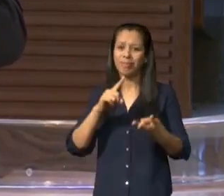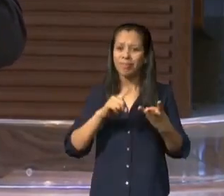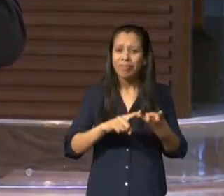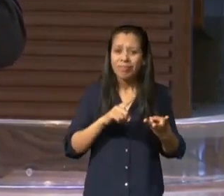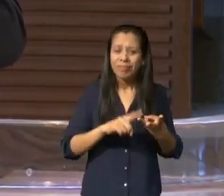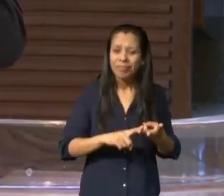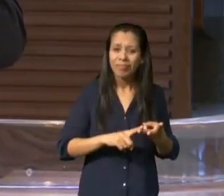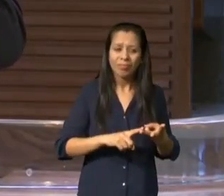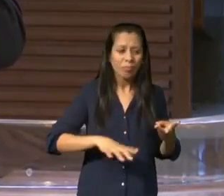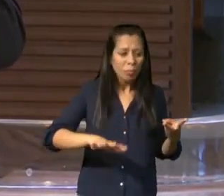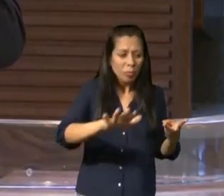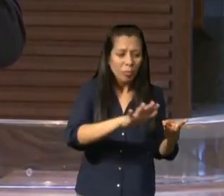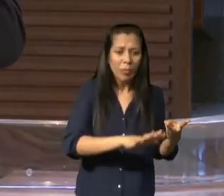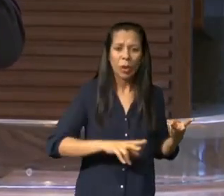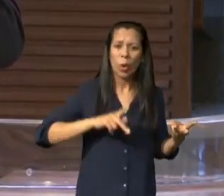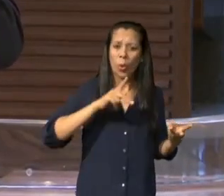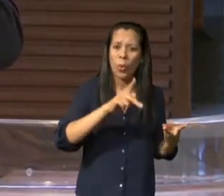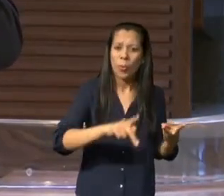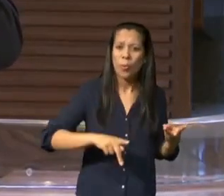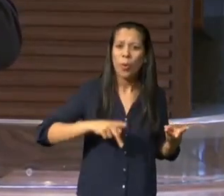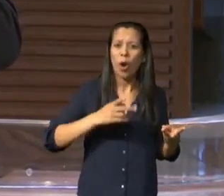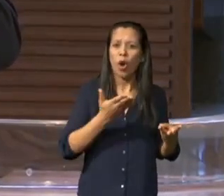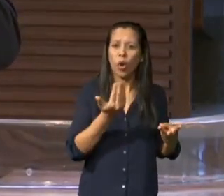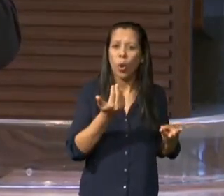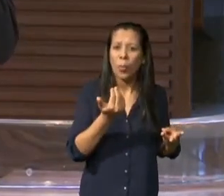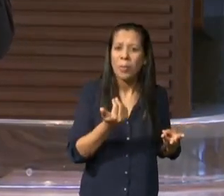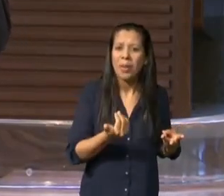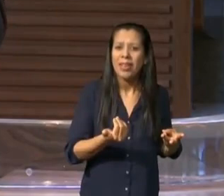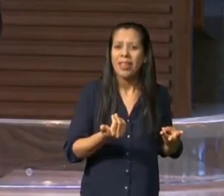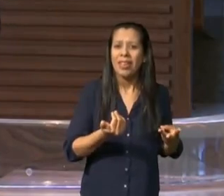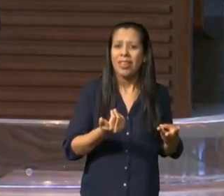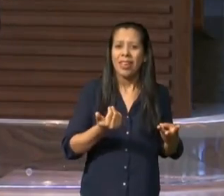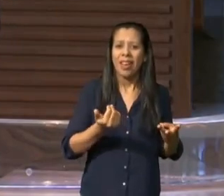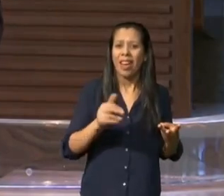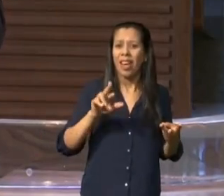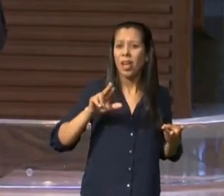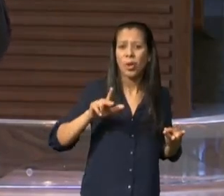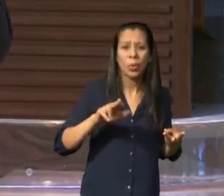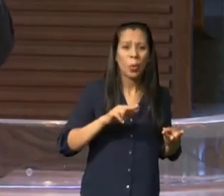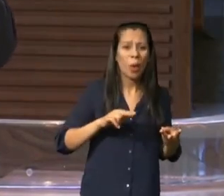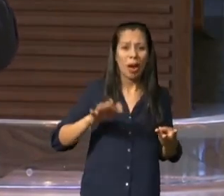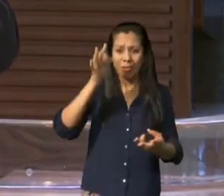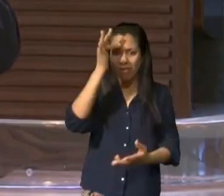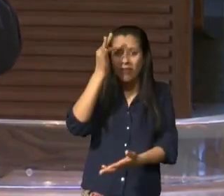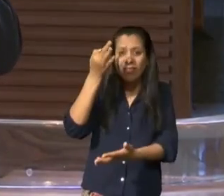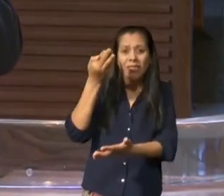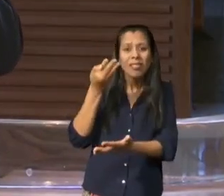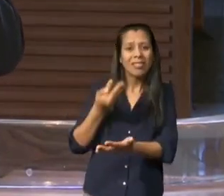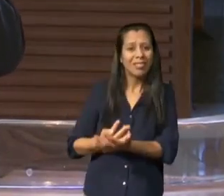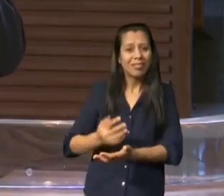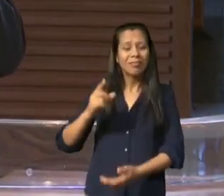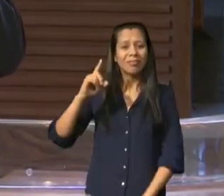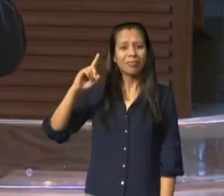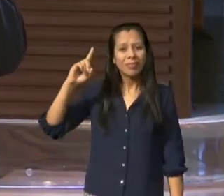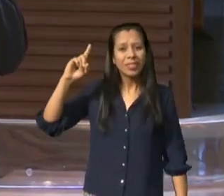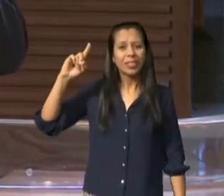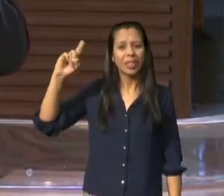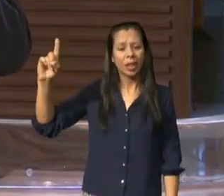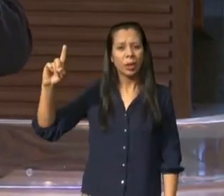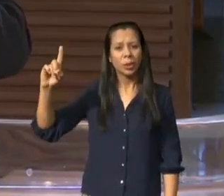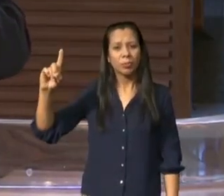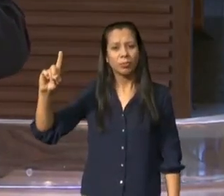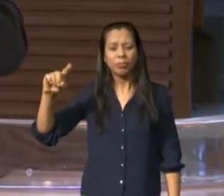do alimento material representava um ato de fé que temos nós que representar a cada dia